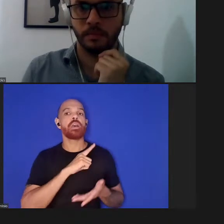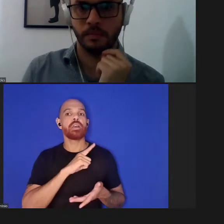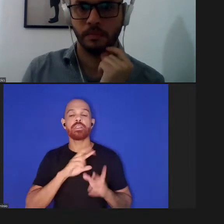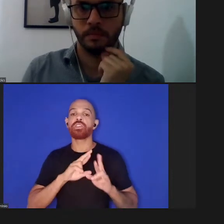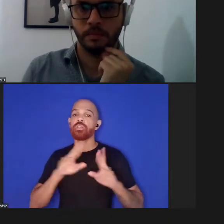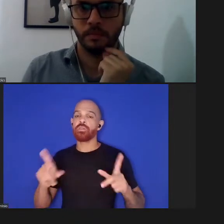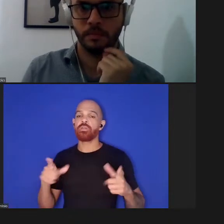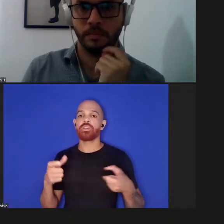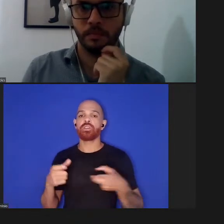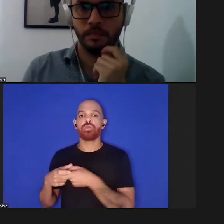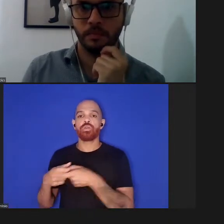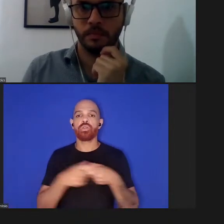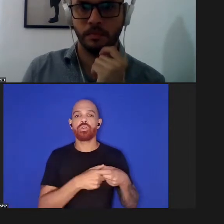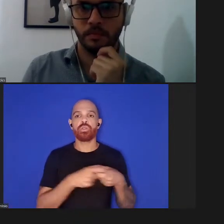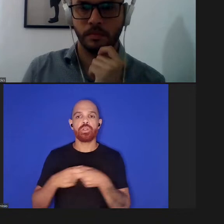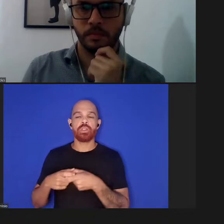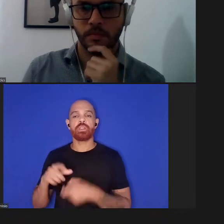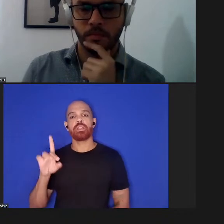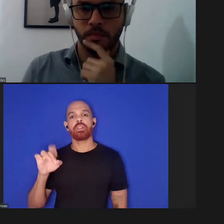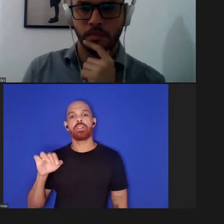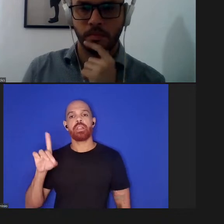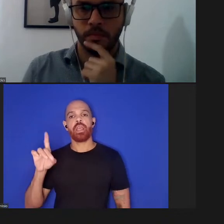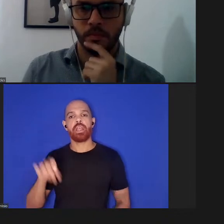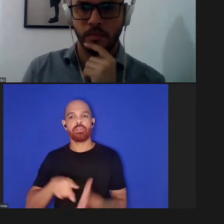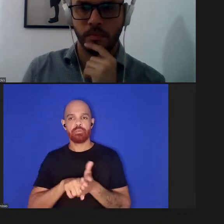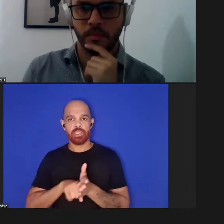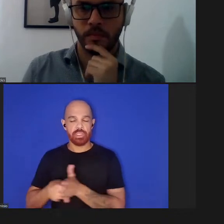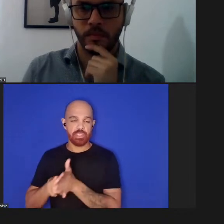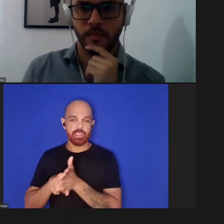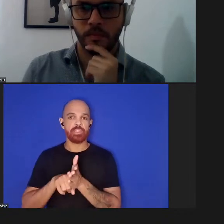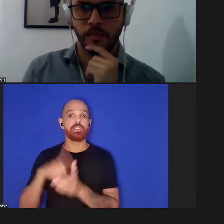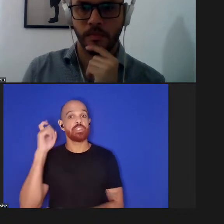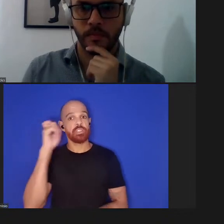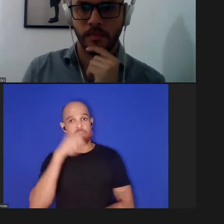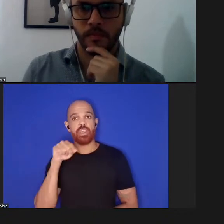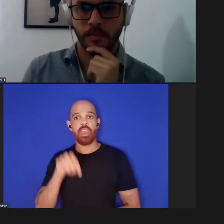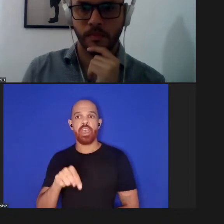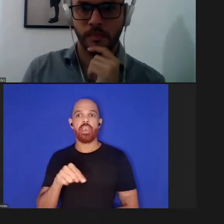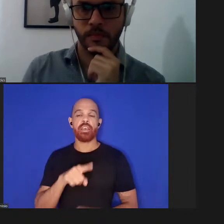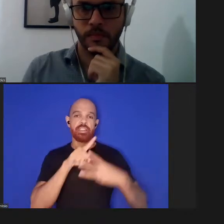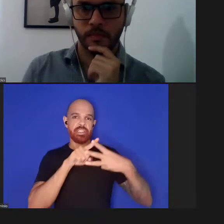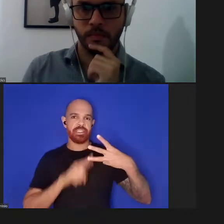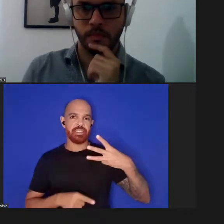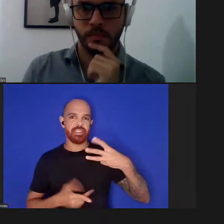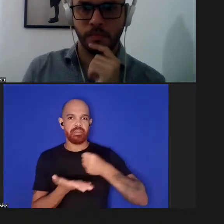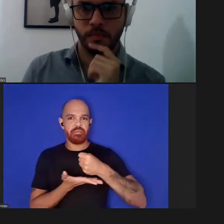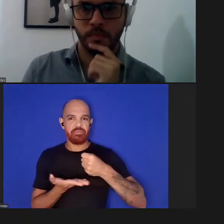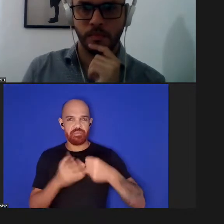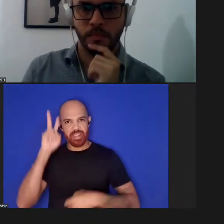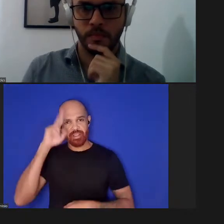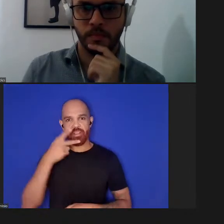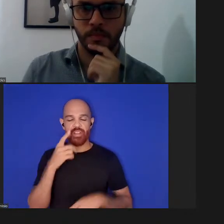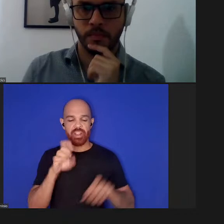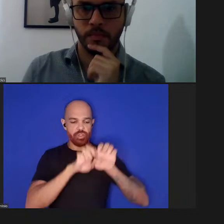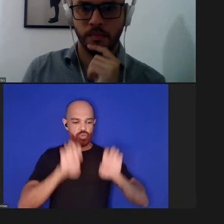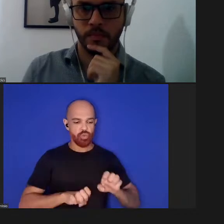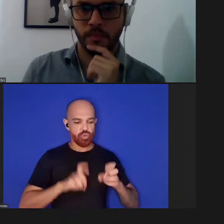quando a gente fala de dado de pesquisa então acho que os desafios são esses aqueles três pilares que eu coloquei infraestrutura